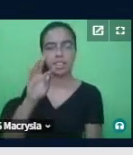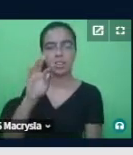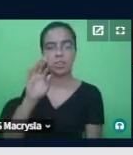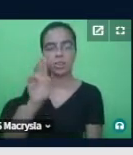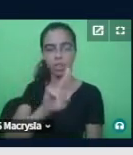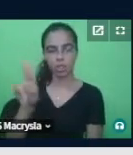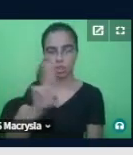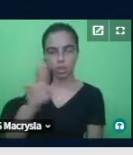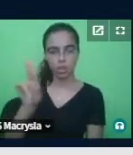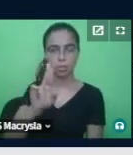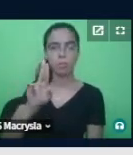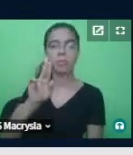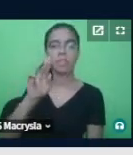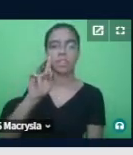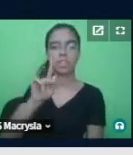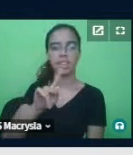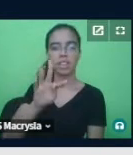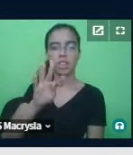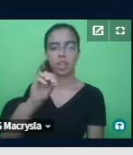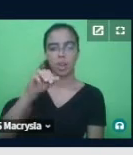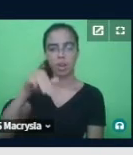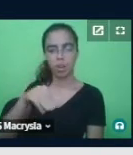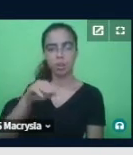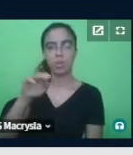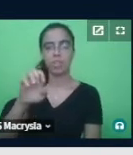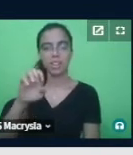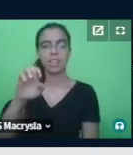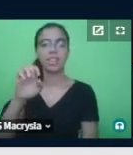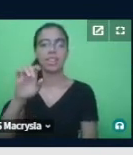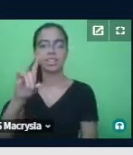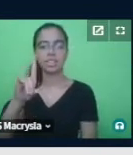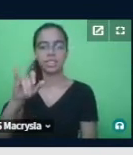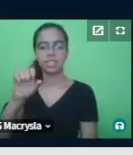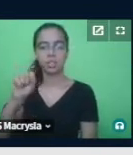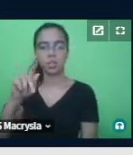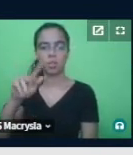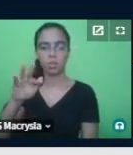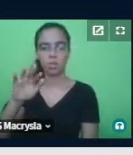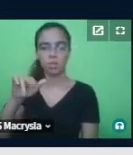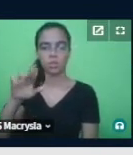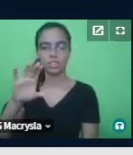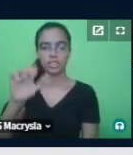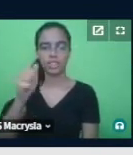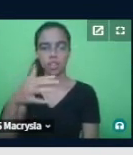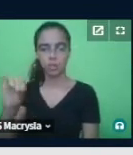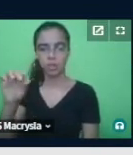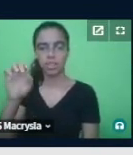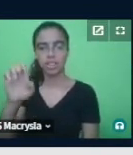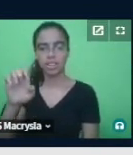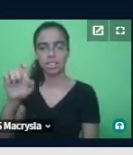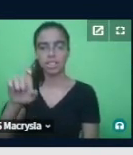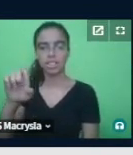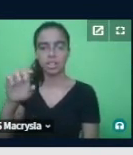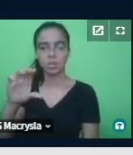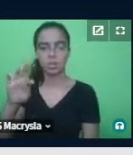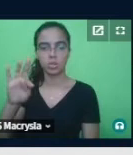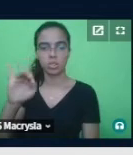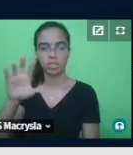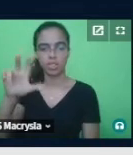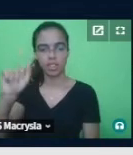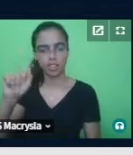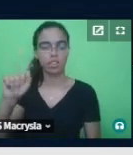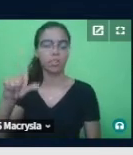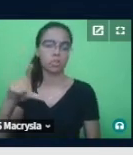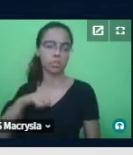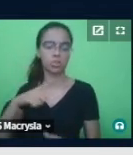pela disfunção executiva, por essa questão de falar em turnos, né, os mecanismos psicofisiológicos, que